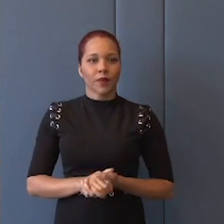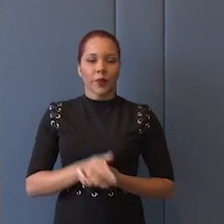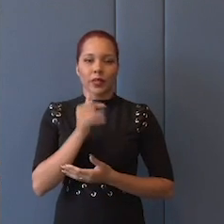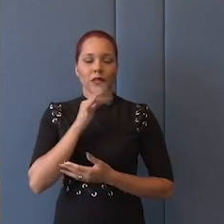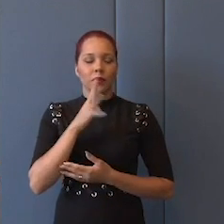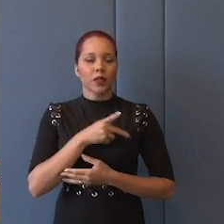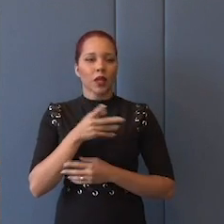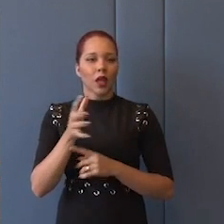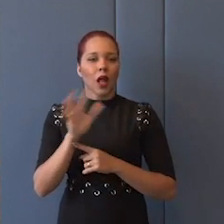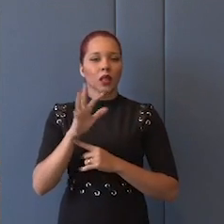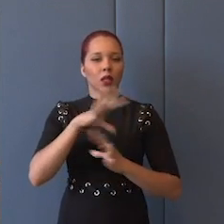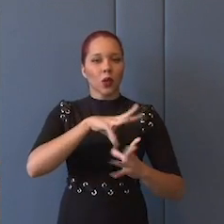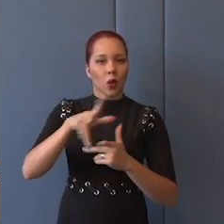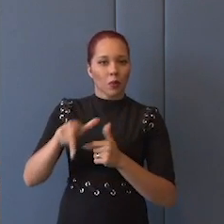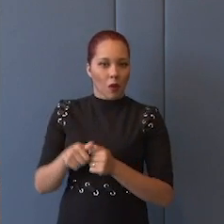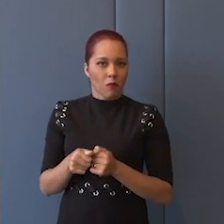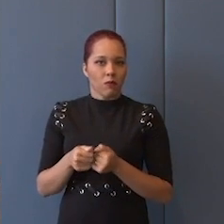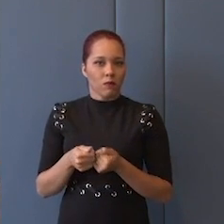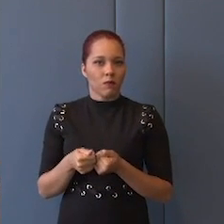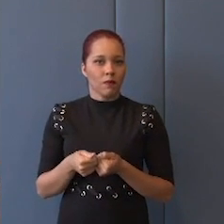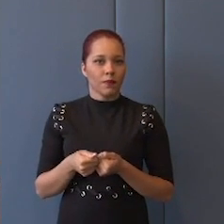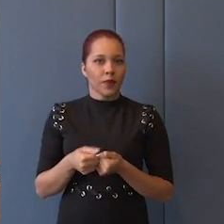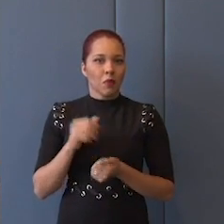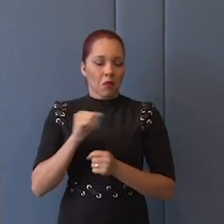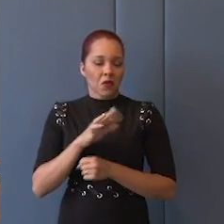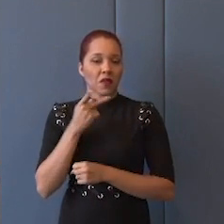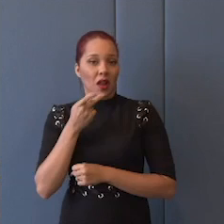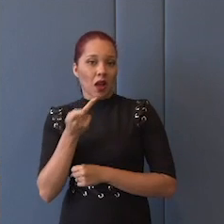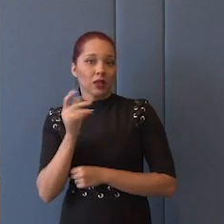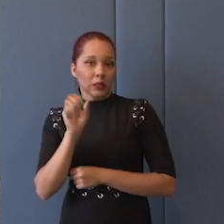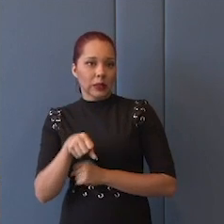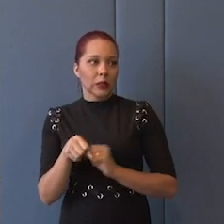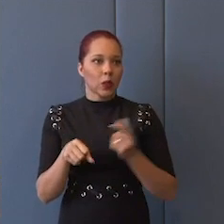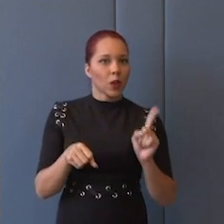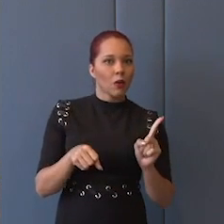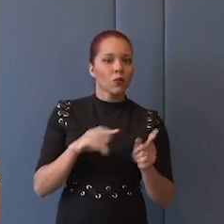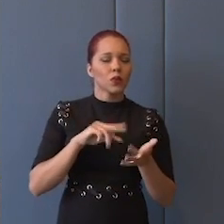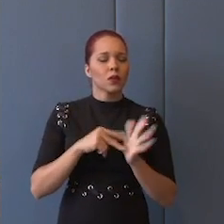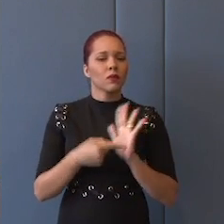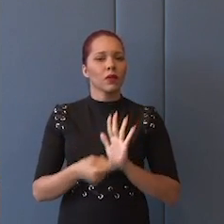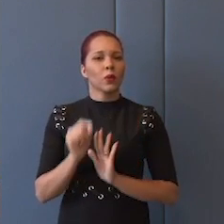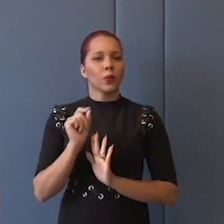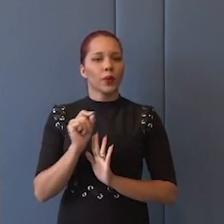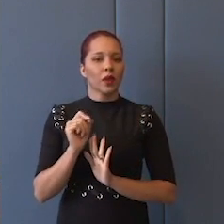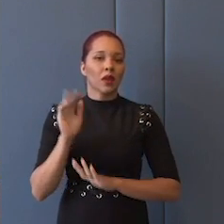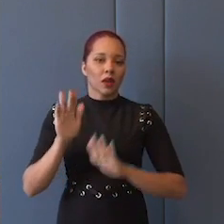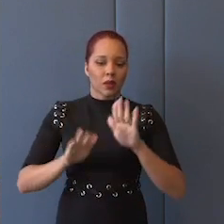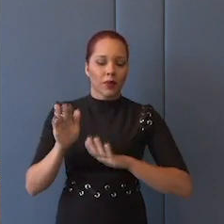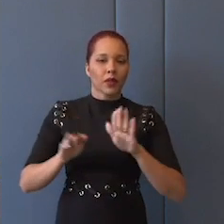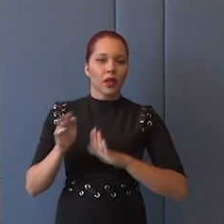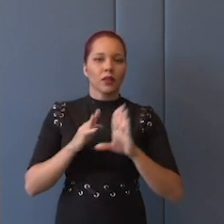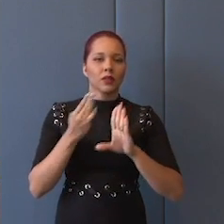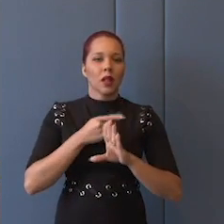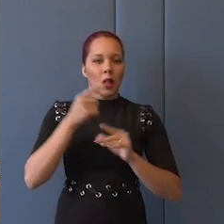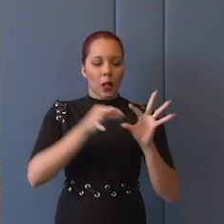global. Não sei. Pode dizer que sim ou que não. O que isso significa? Significa que determinadas correntes